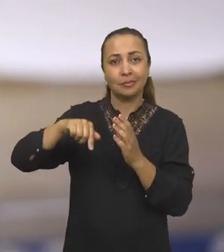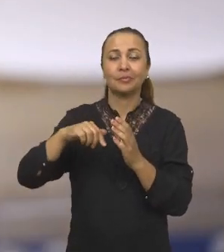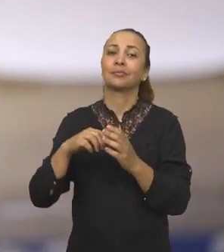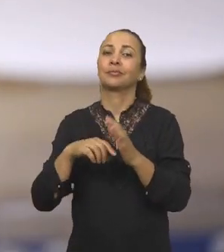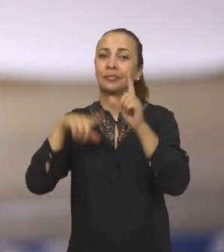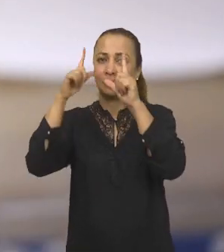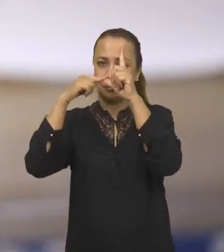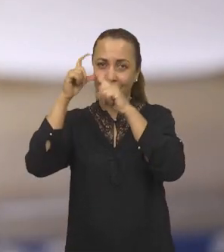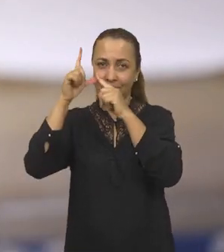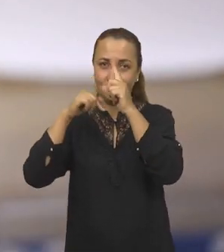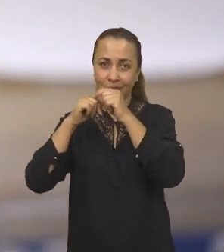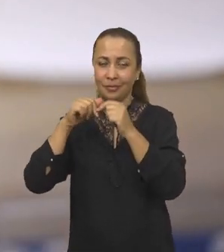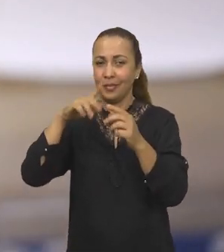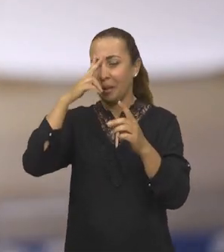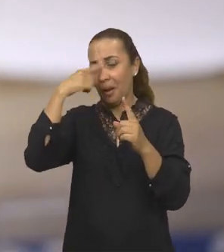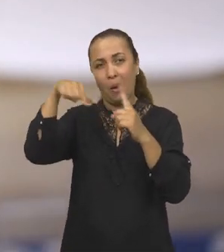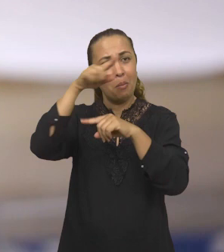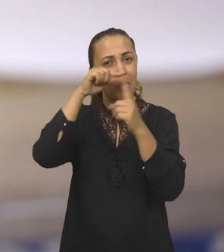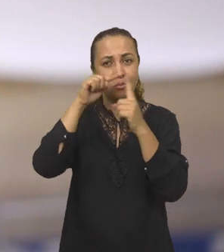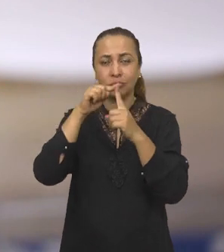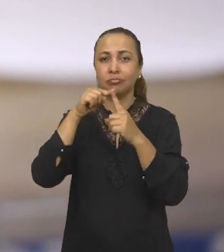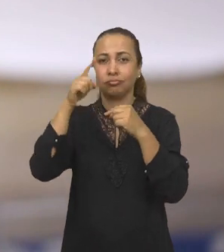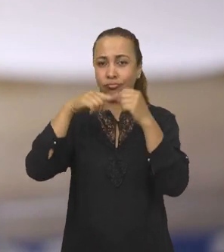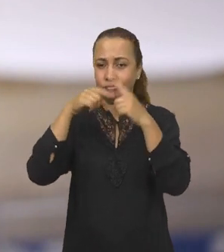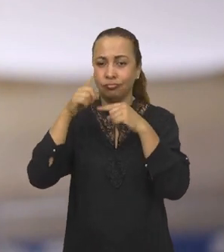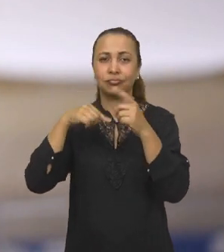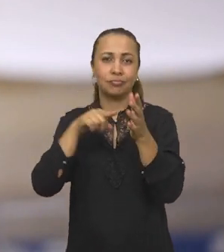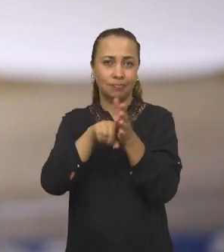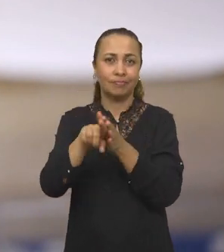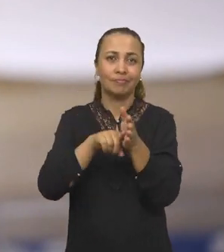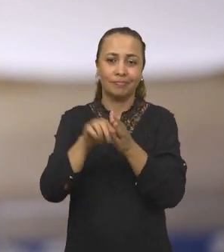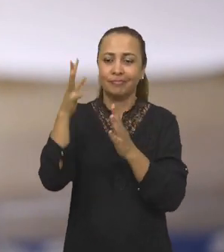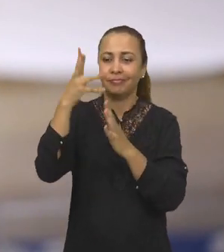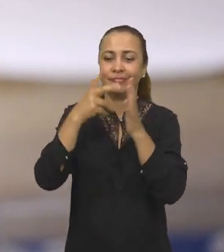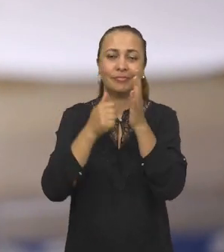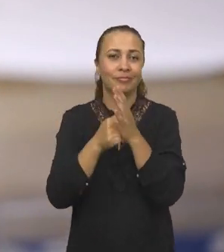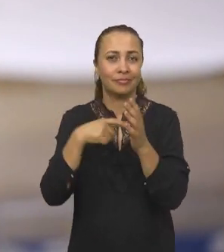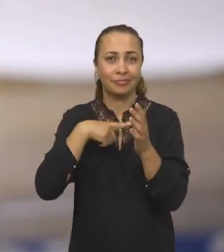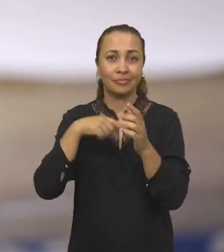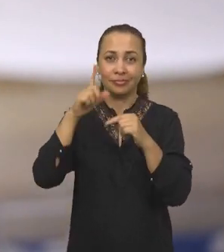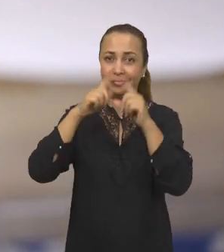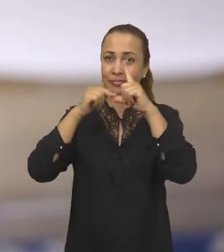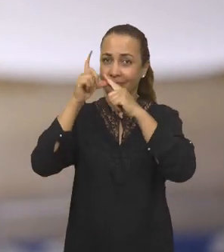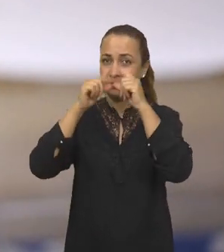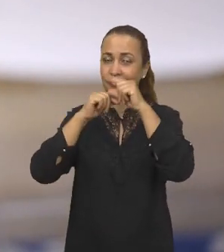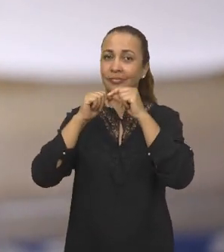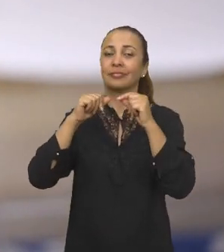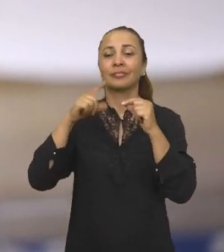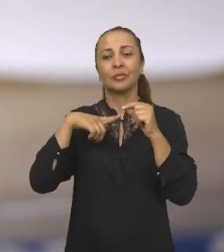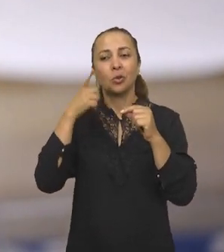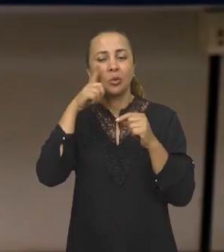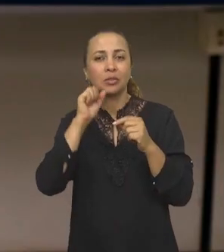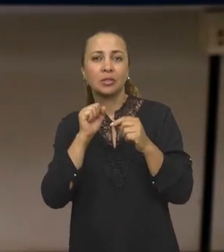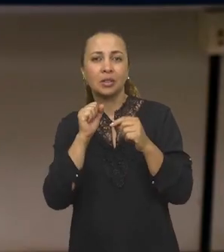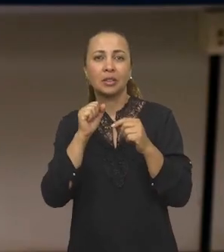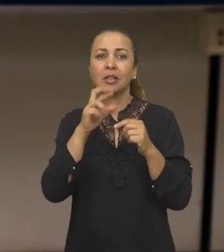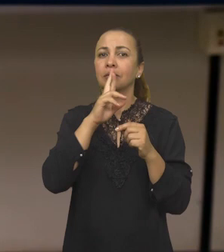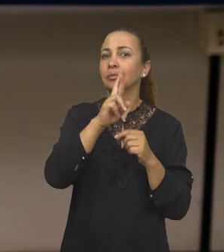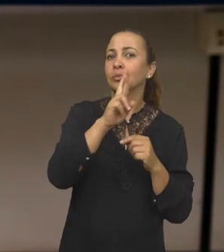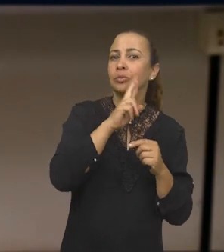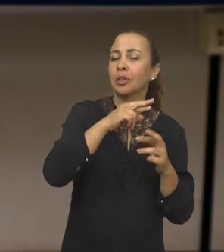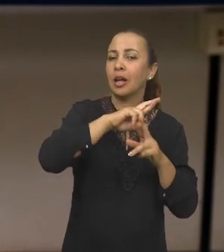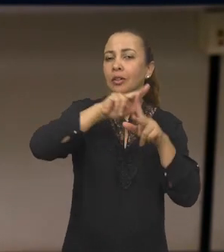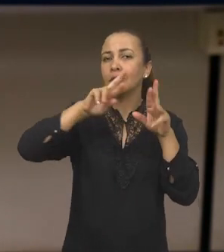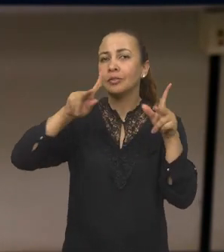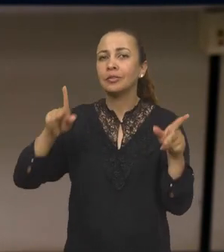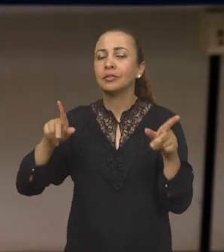de estrelas. Esse é o meu principal objeto de pesquisa. E dentro dessa caracterização química de estrelas, a gente consegue abordar, consegue